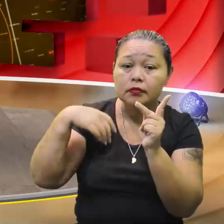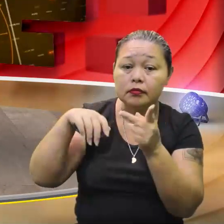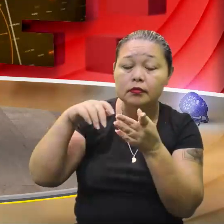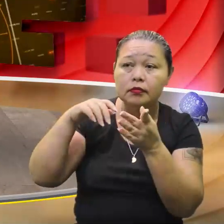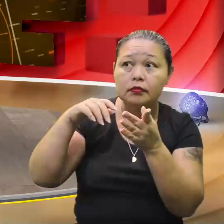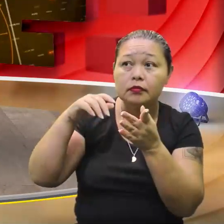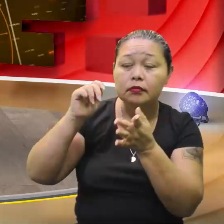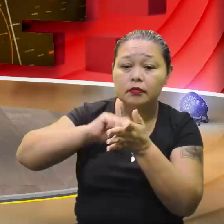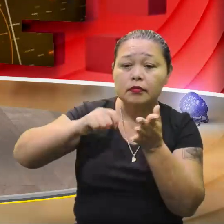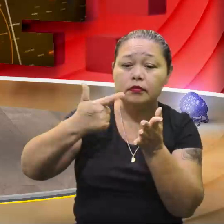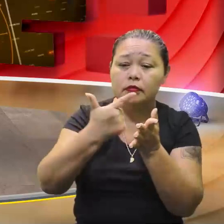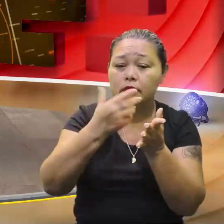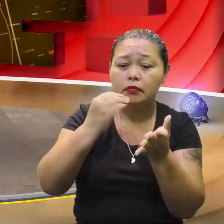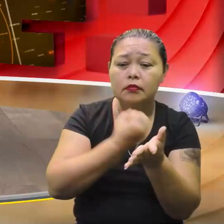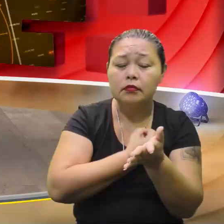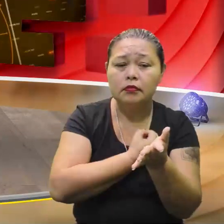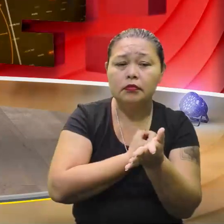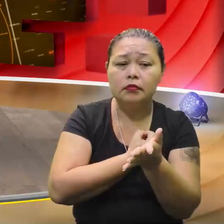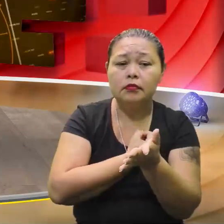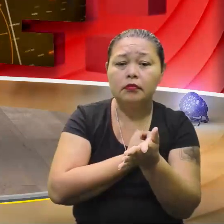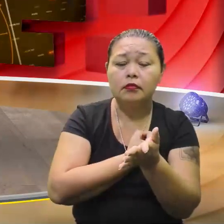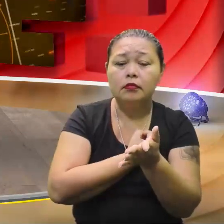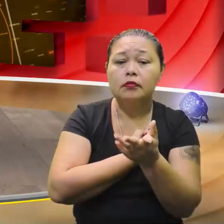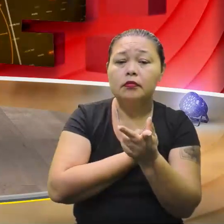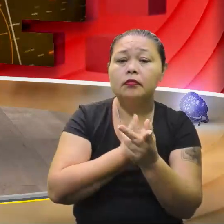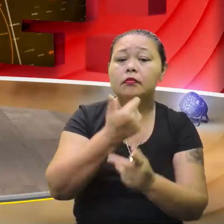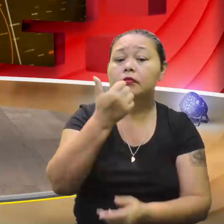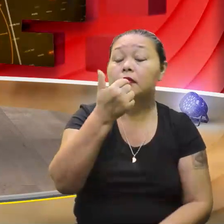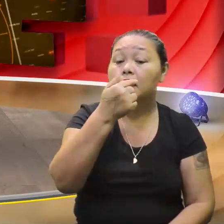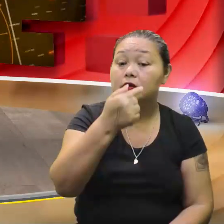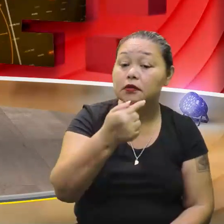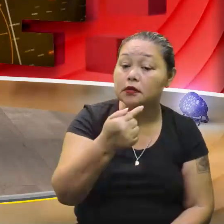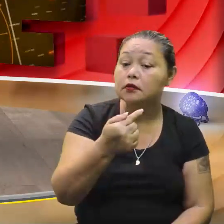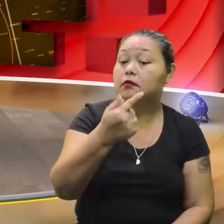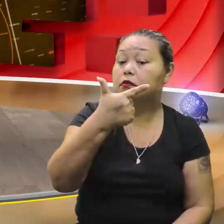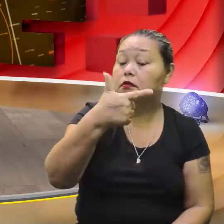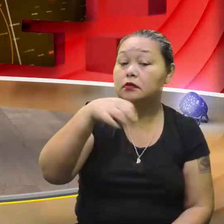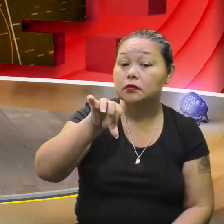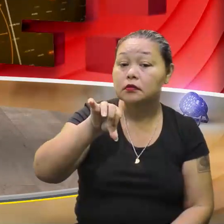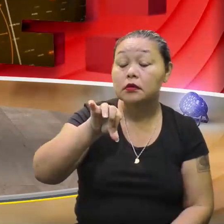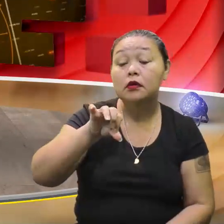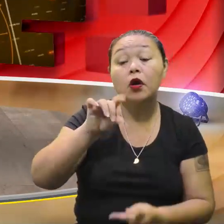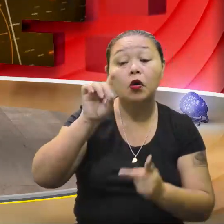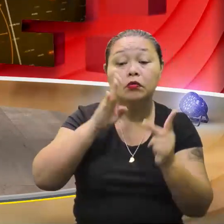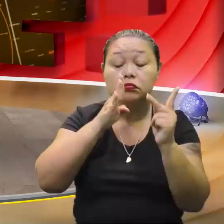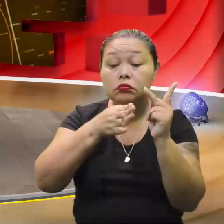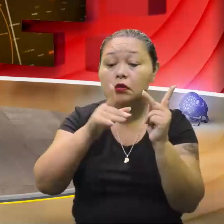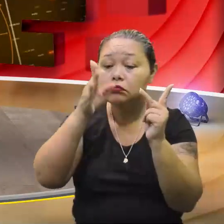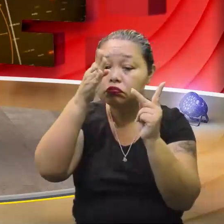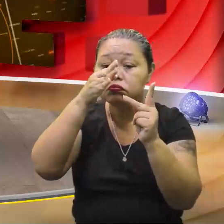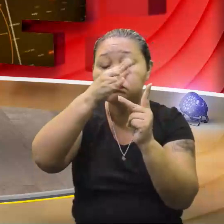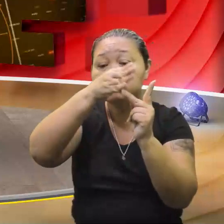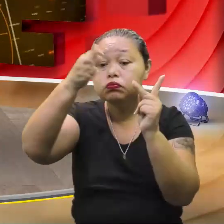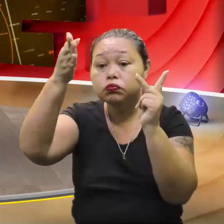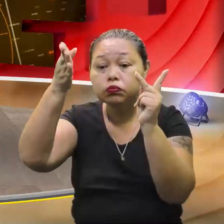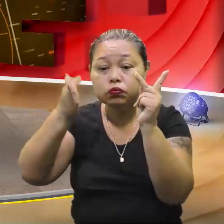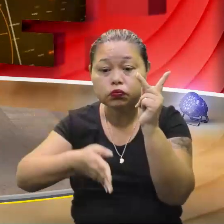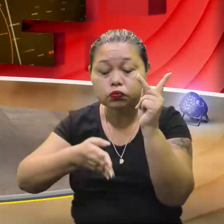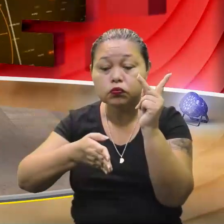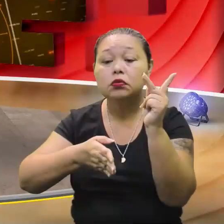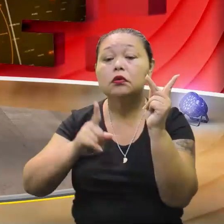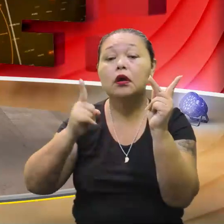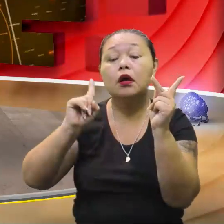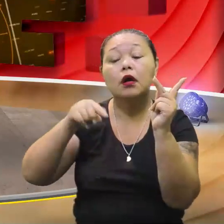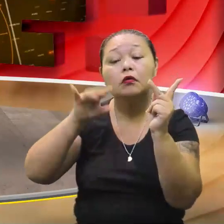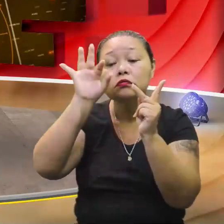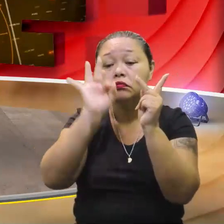Na aula 20, se não me engano, né? Do 729. Pois é, quando não for exato, você vai simplificar. Você fatora o número